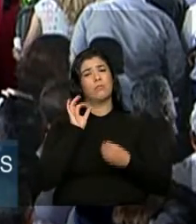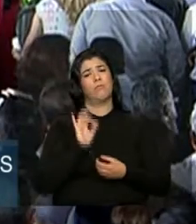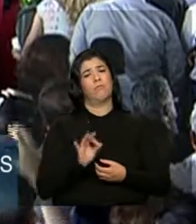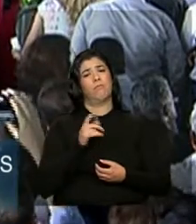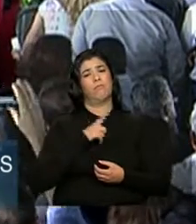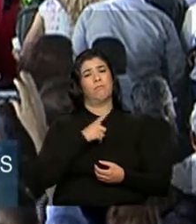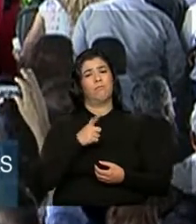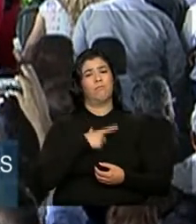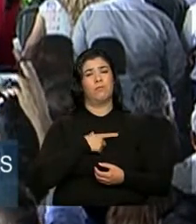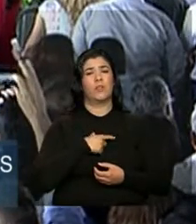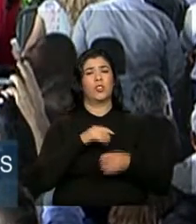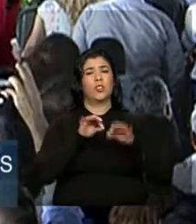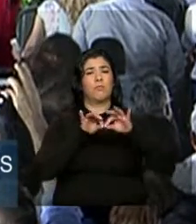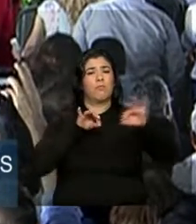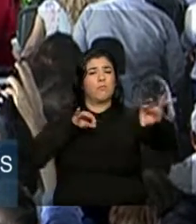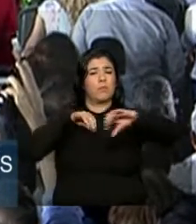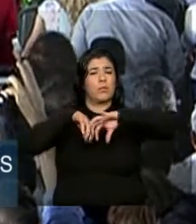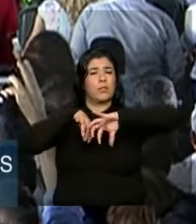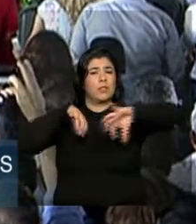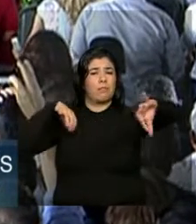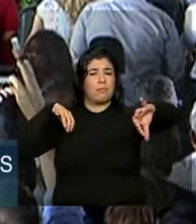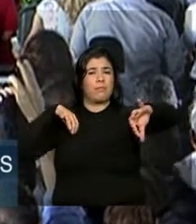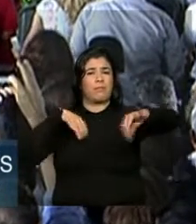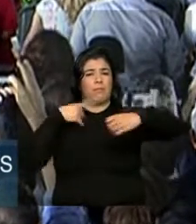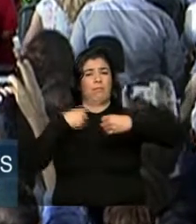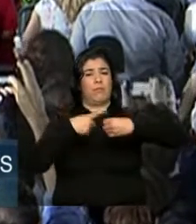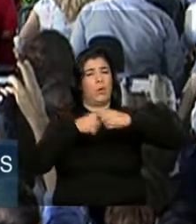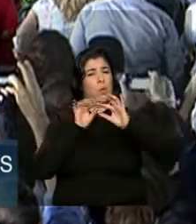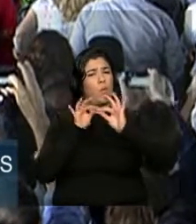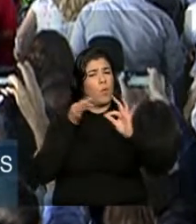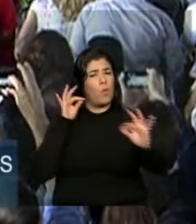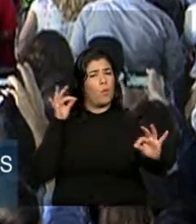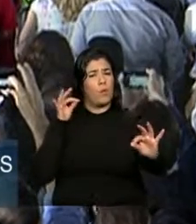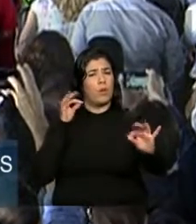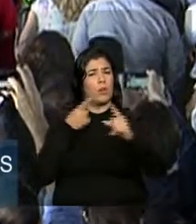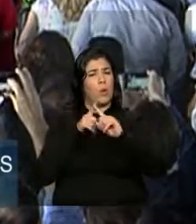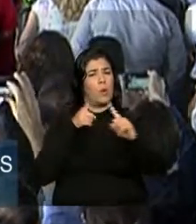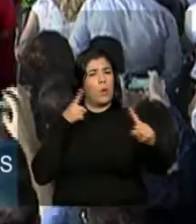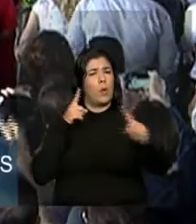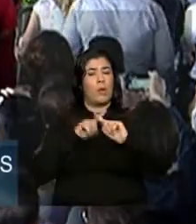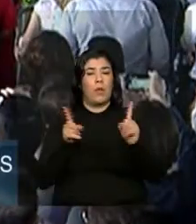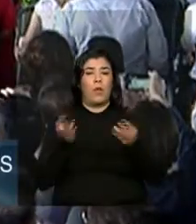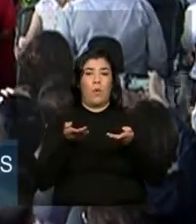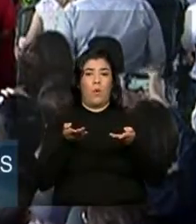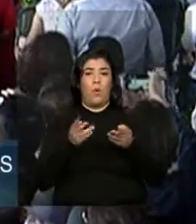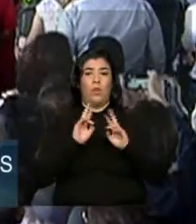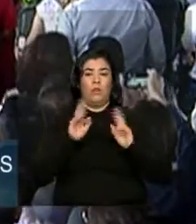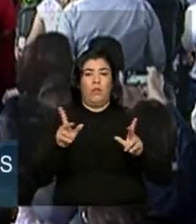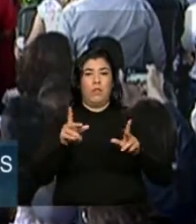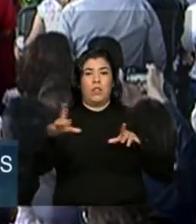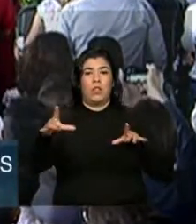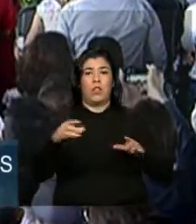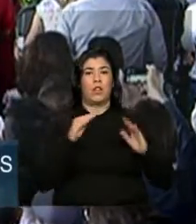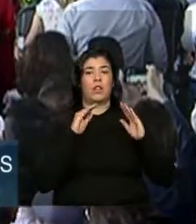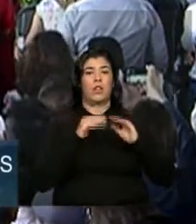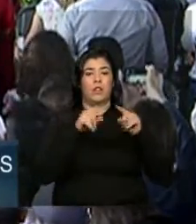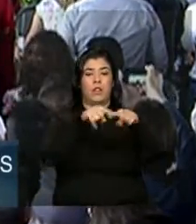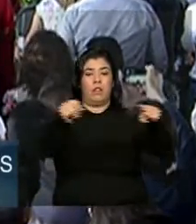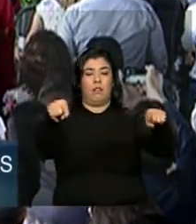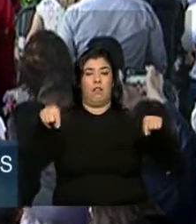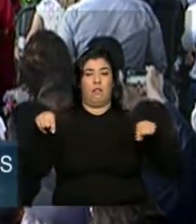um conjunto distanciado da cidade. Mas hoje não, estamos entregando um conjunto que já tem uma escola